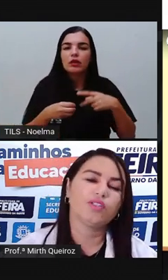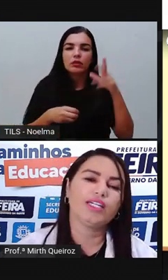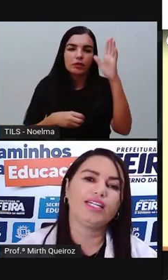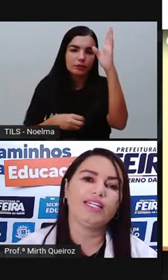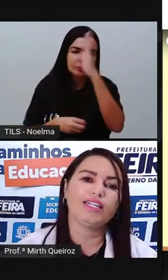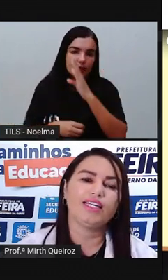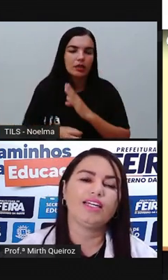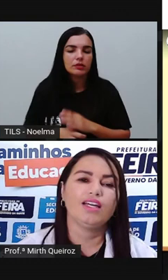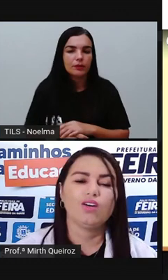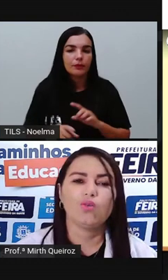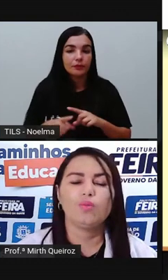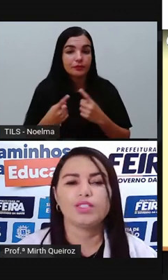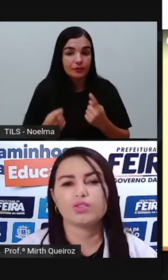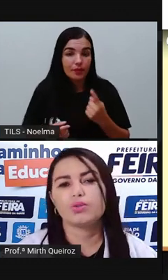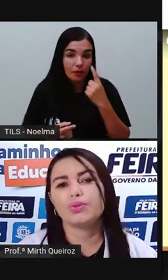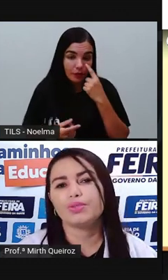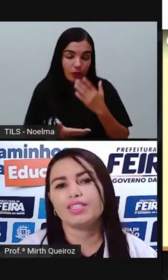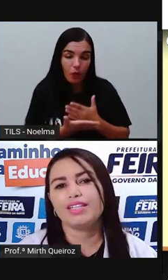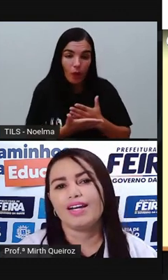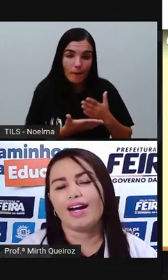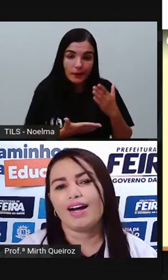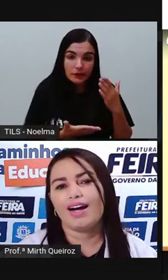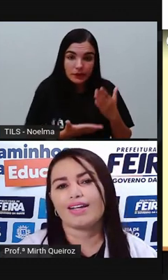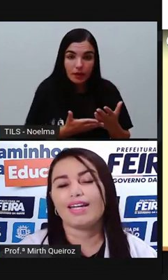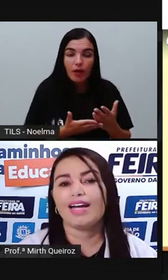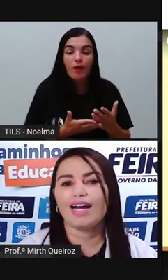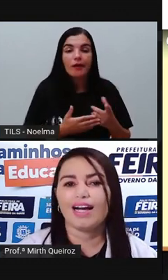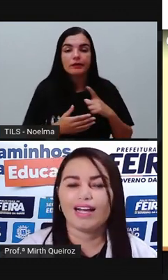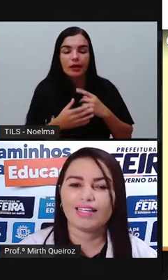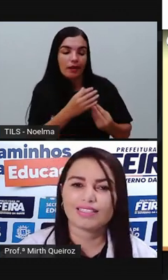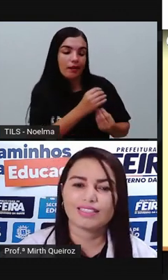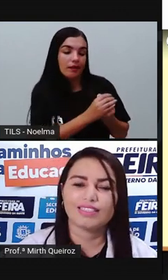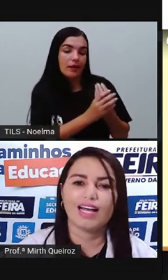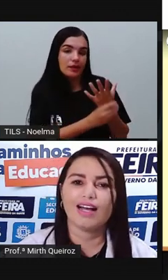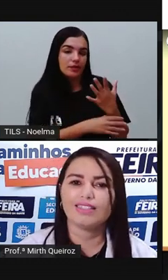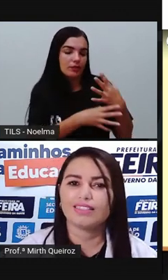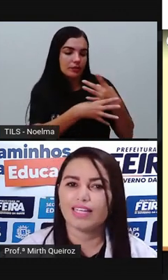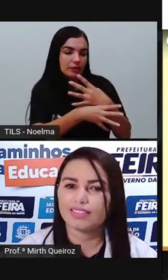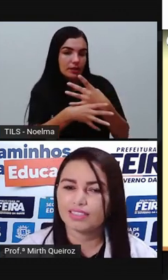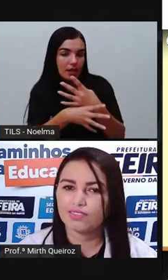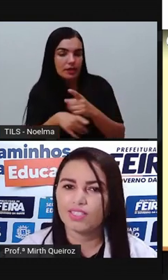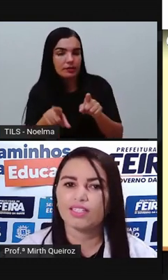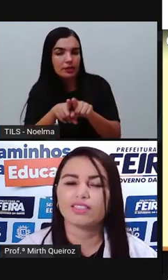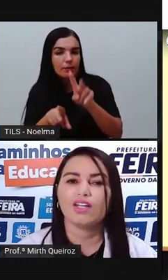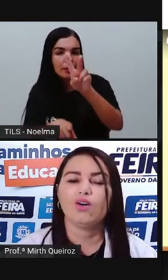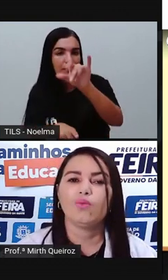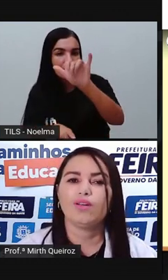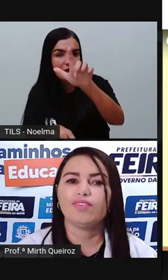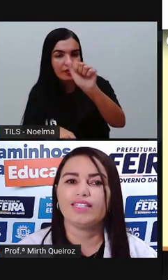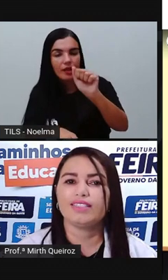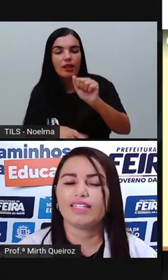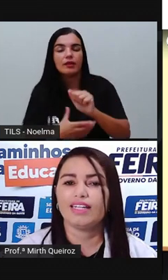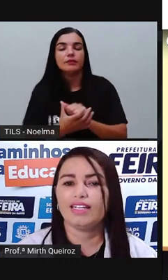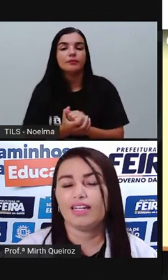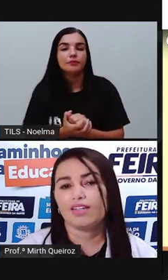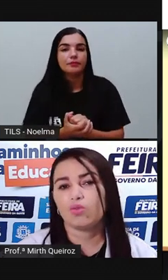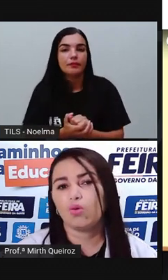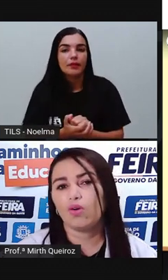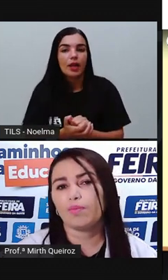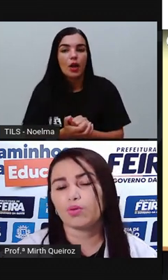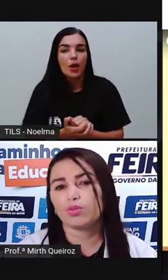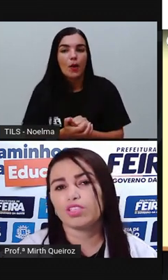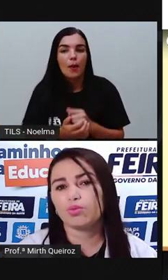Foi aí que começou-se a criar essas cidades, essas vilas. Uma vez que